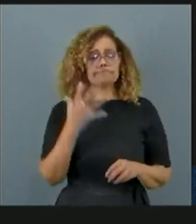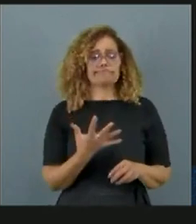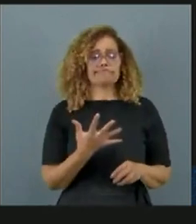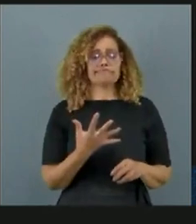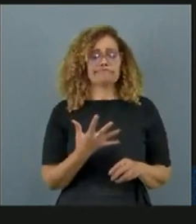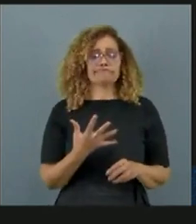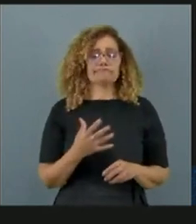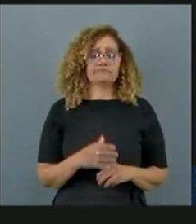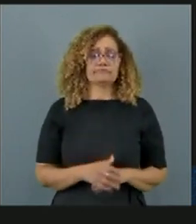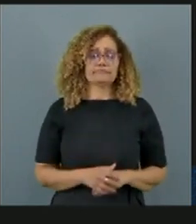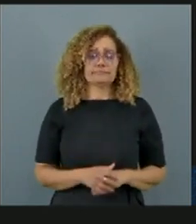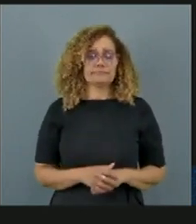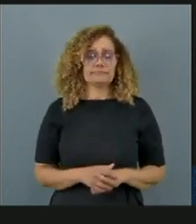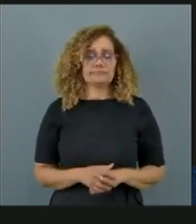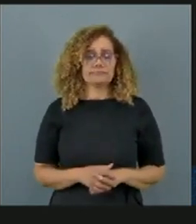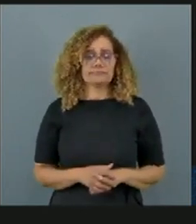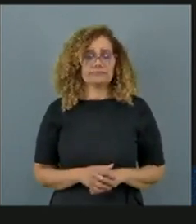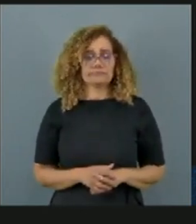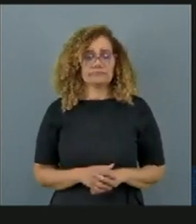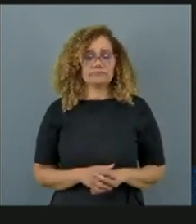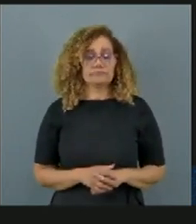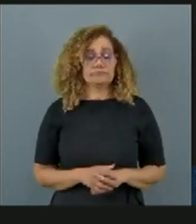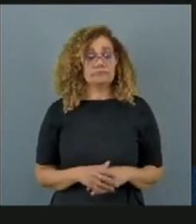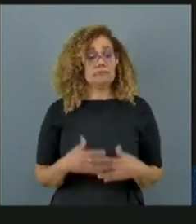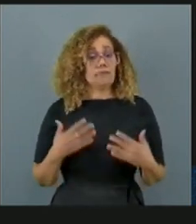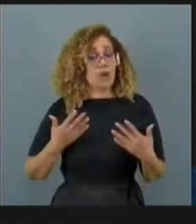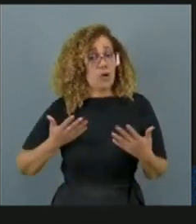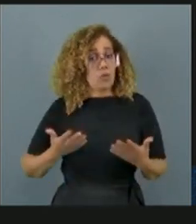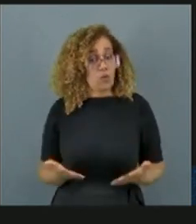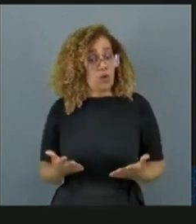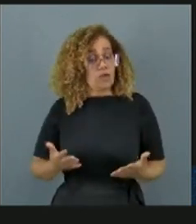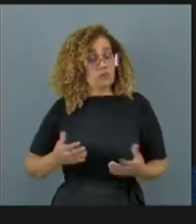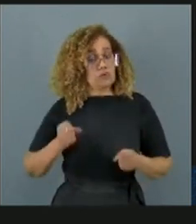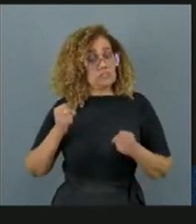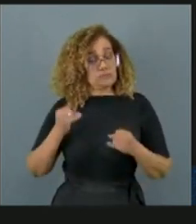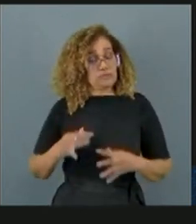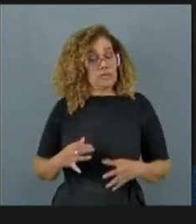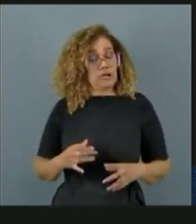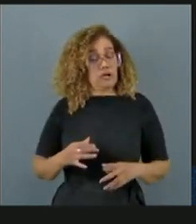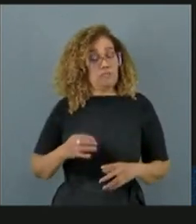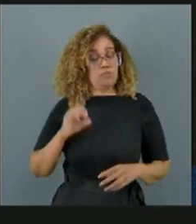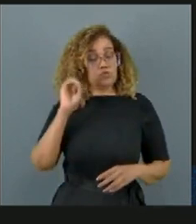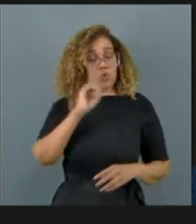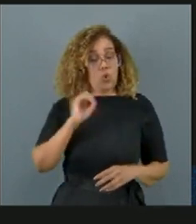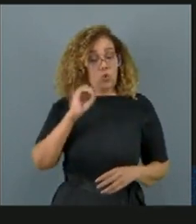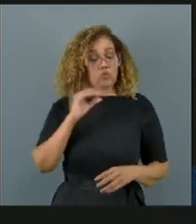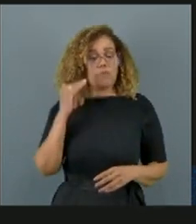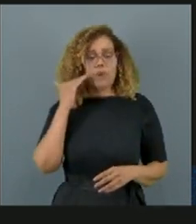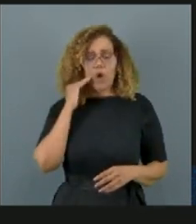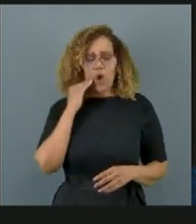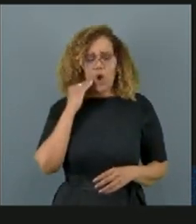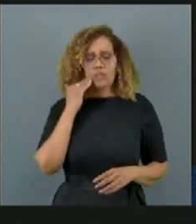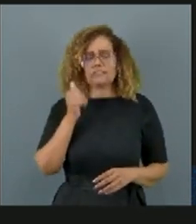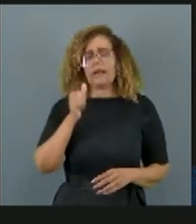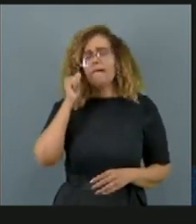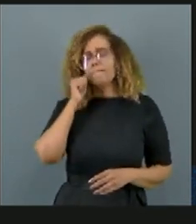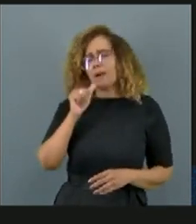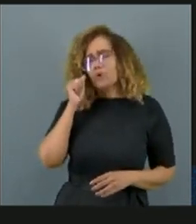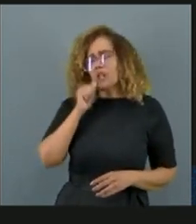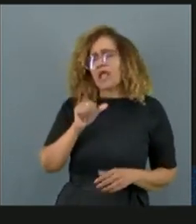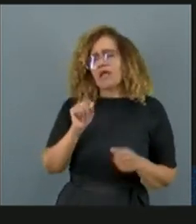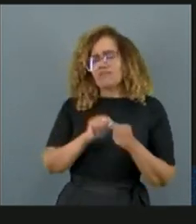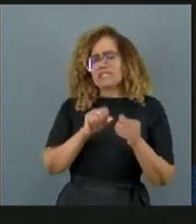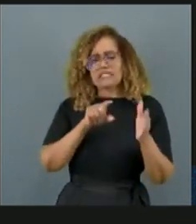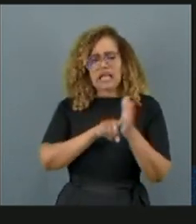Veja bem, quando nós falamos do Outubro Rosa e que nós pedimos para que as mulheres façam o